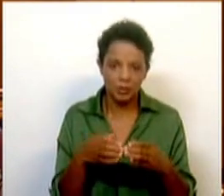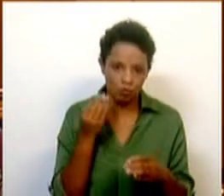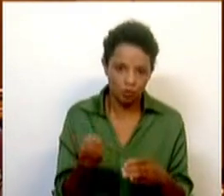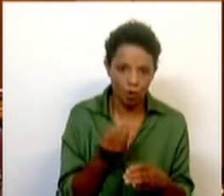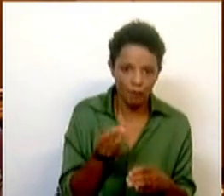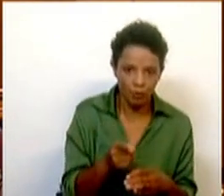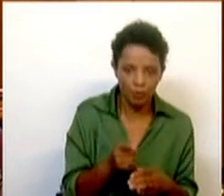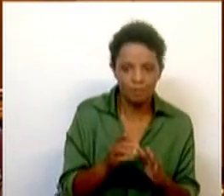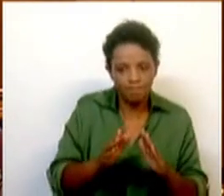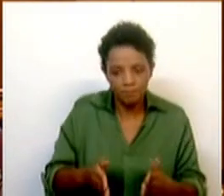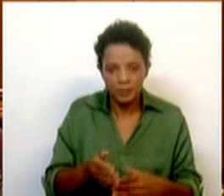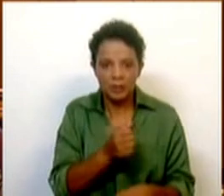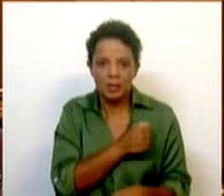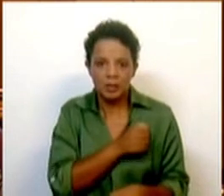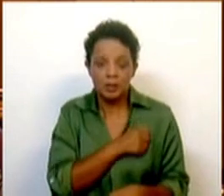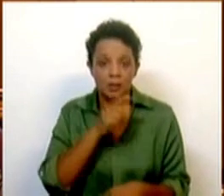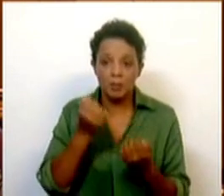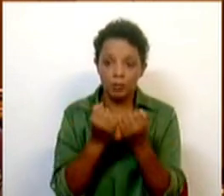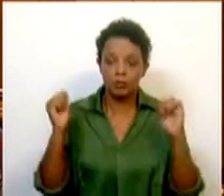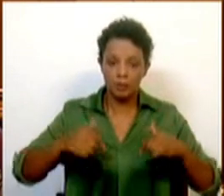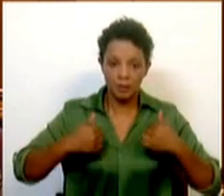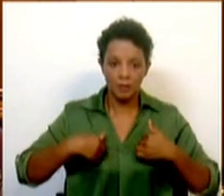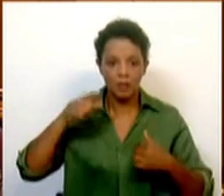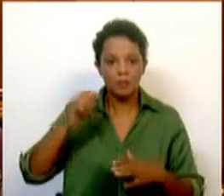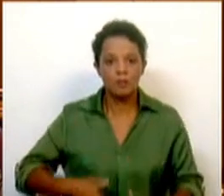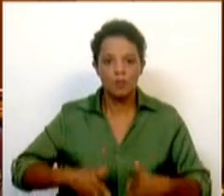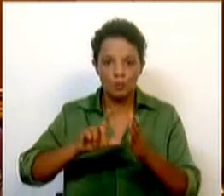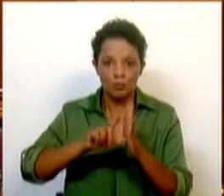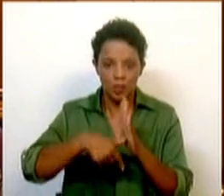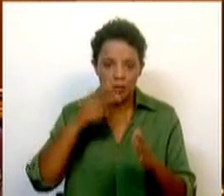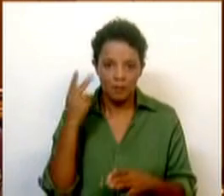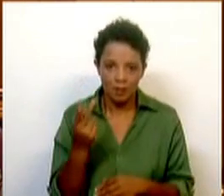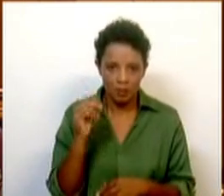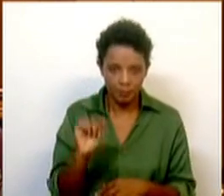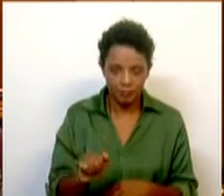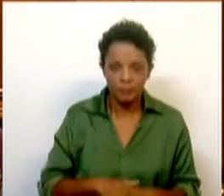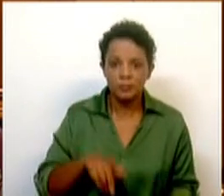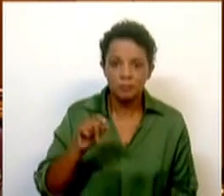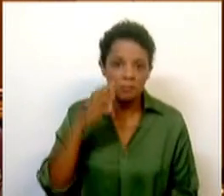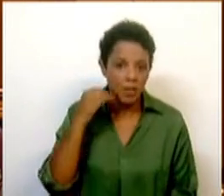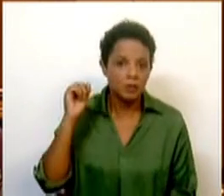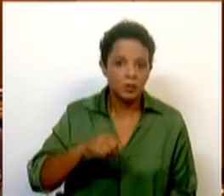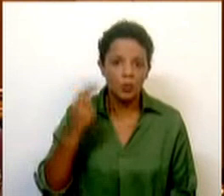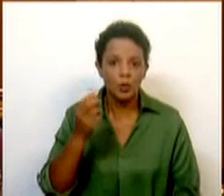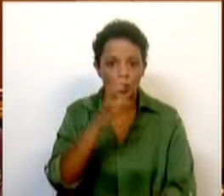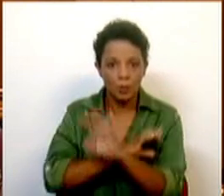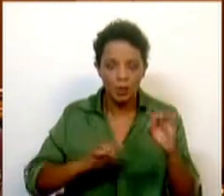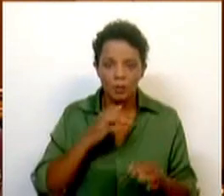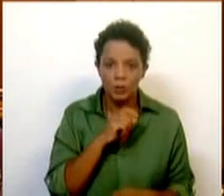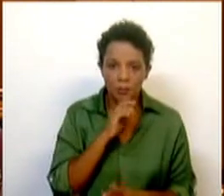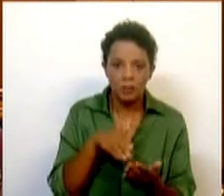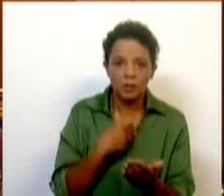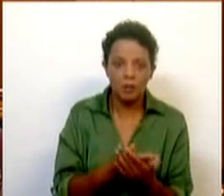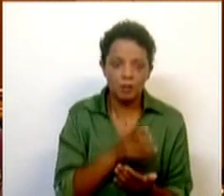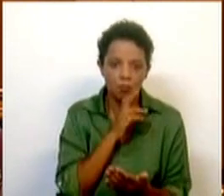jovens que carecem de uma habitação até para a sua autonomização e o desenvolvimento dos seus projetos de vida. E estou a crer que sim, que a União Europeia vai eventualmente